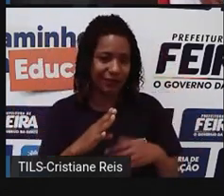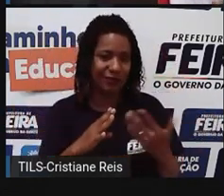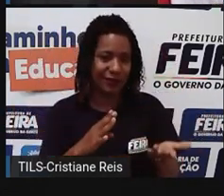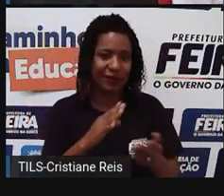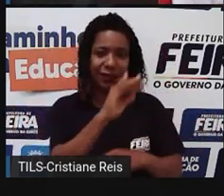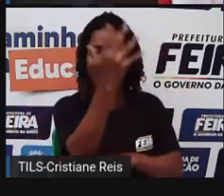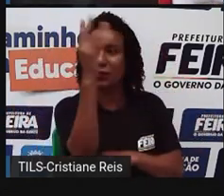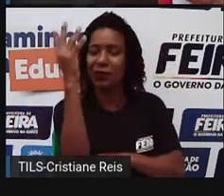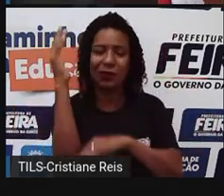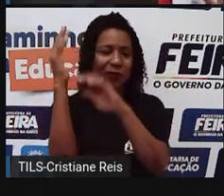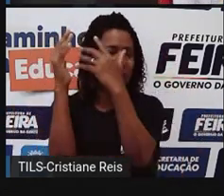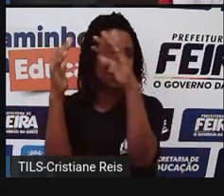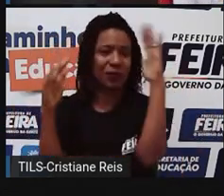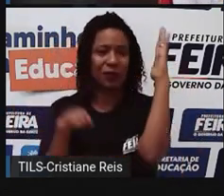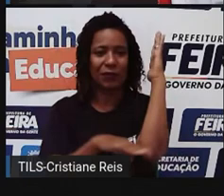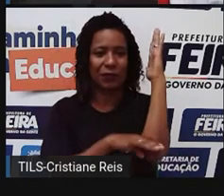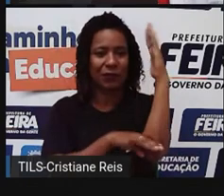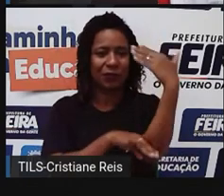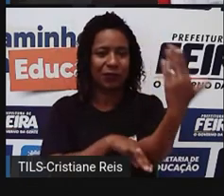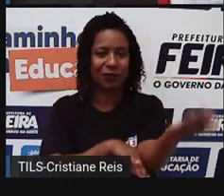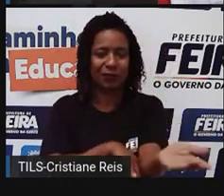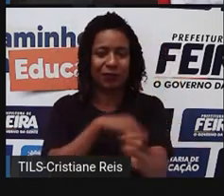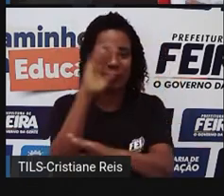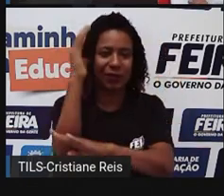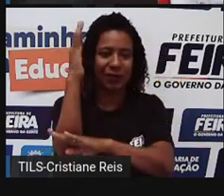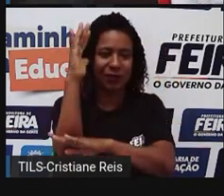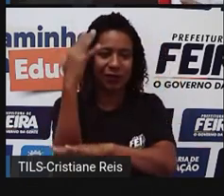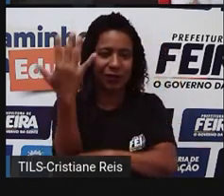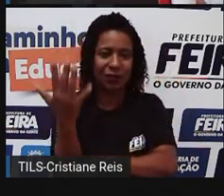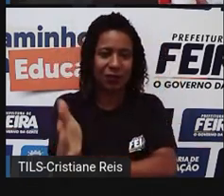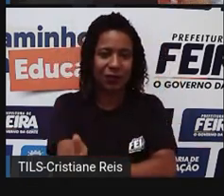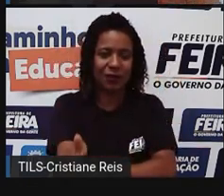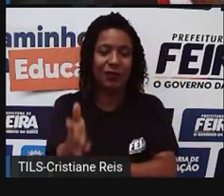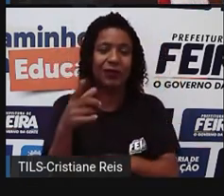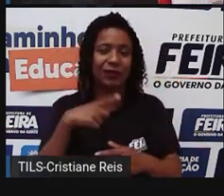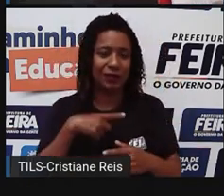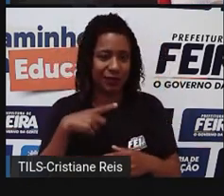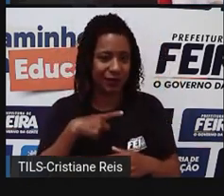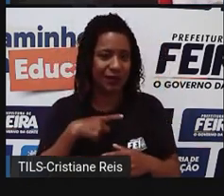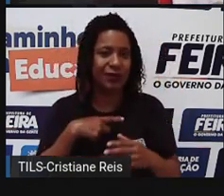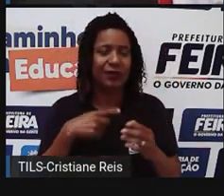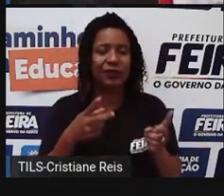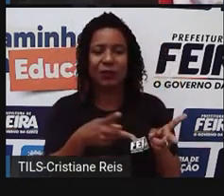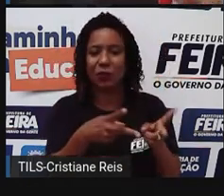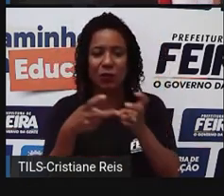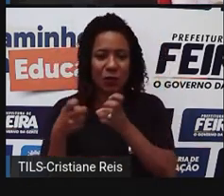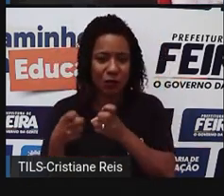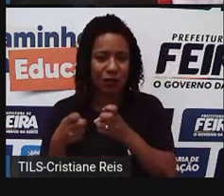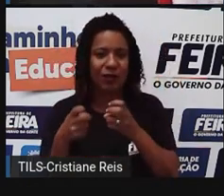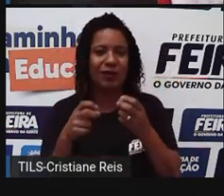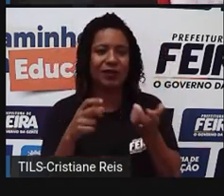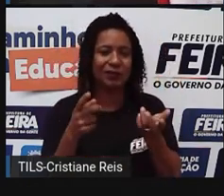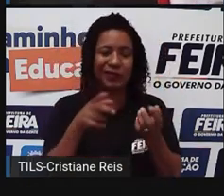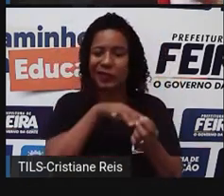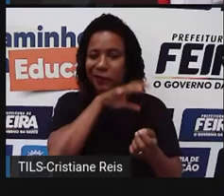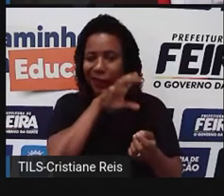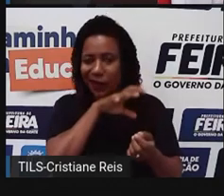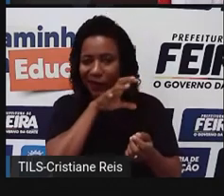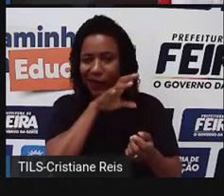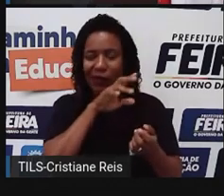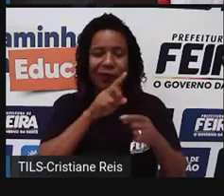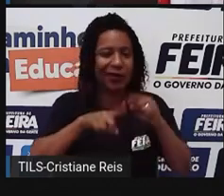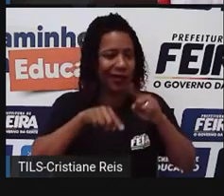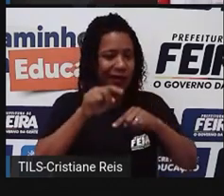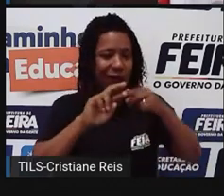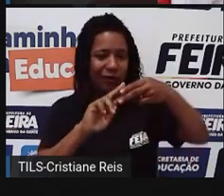desmatamento, de roubo, de materiais genéticos, de animais, de tudo. Então,